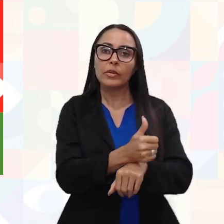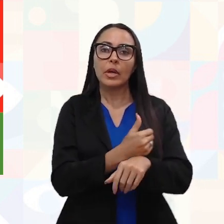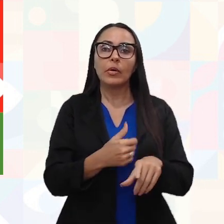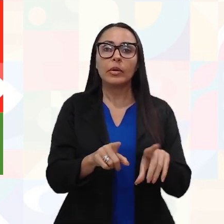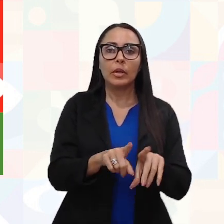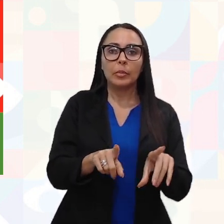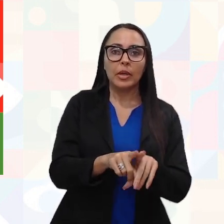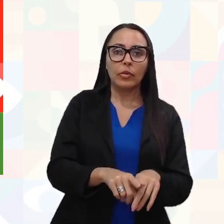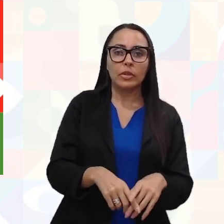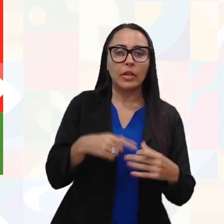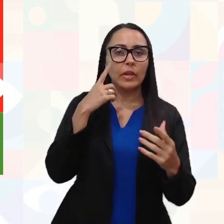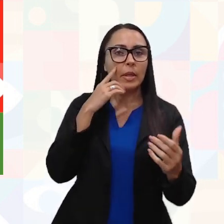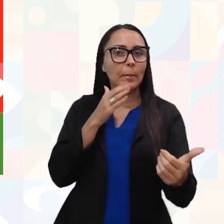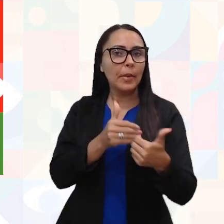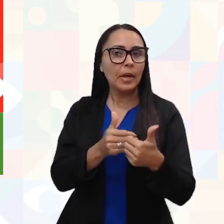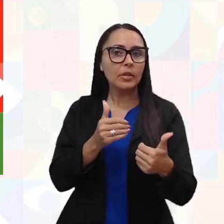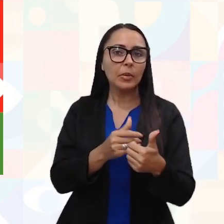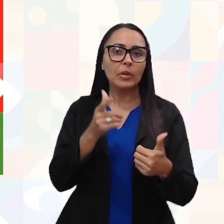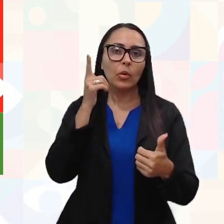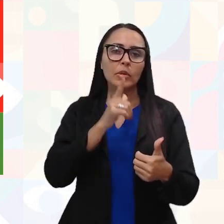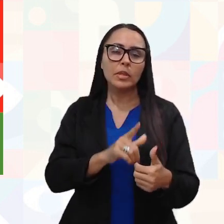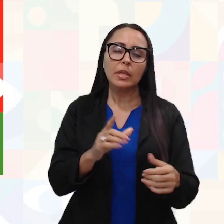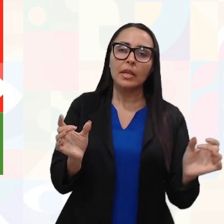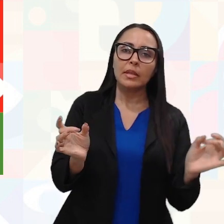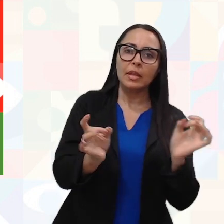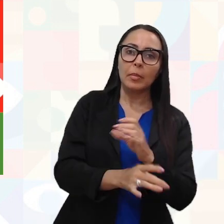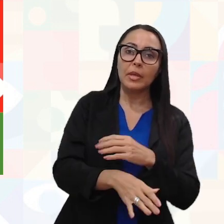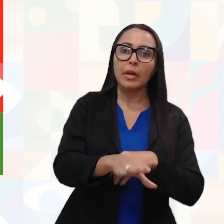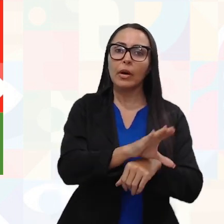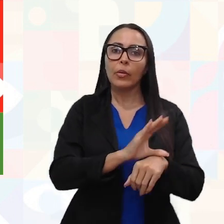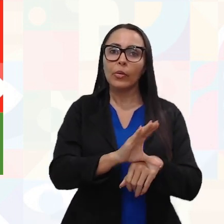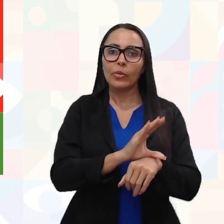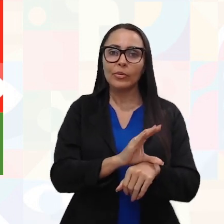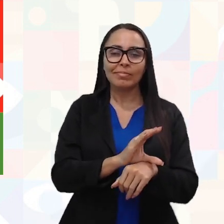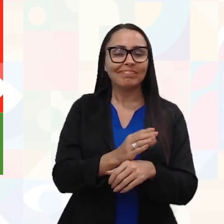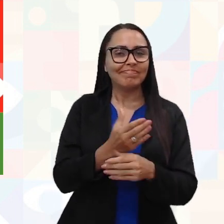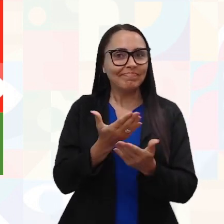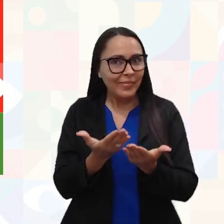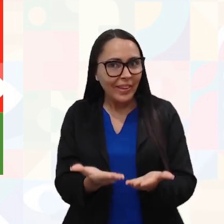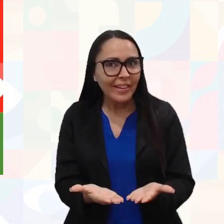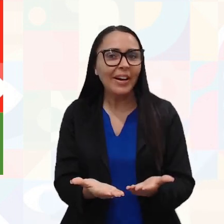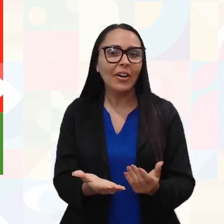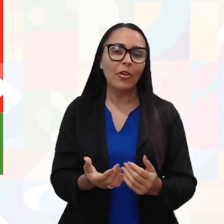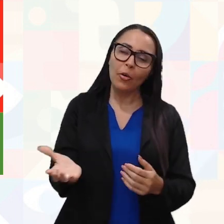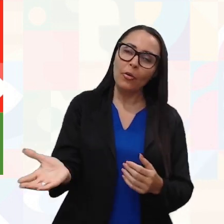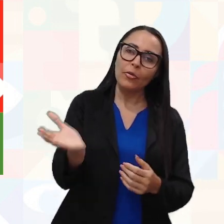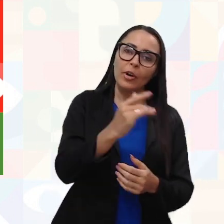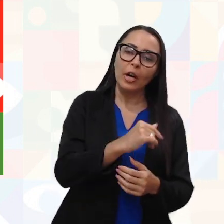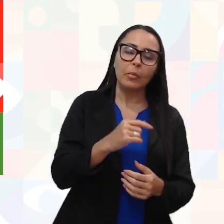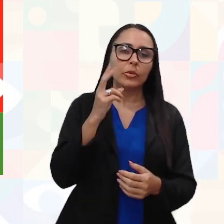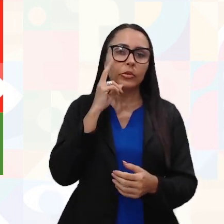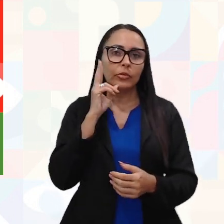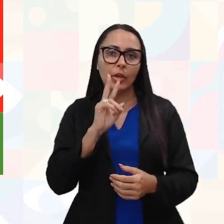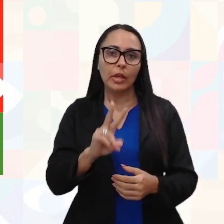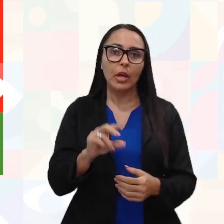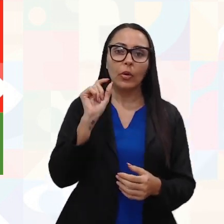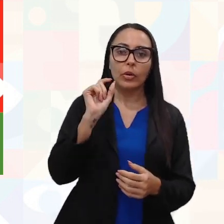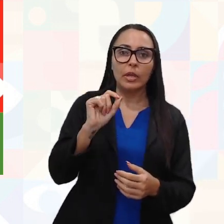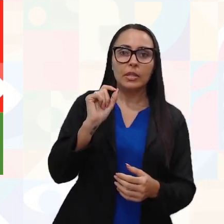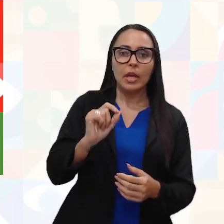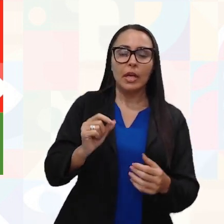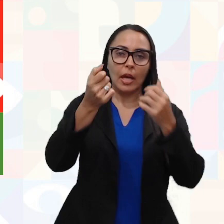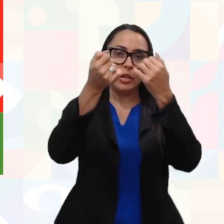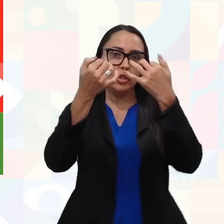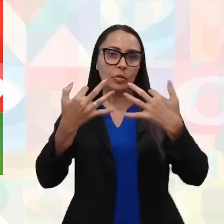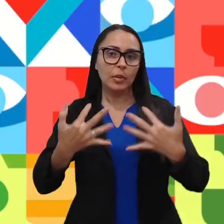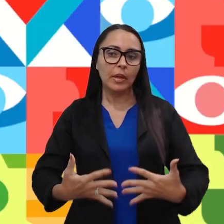você vai estar mais perto de conseguir concluir seu curso. Dito isso, vamos ver o que será abordado na aula